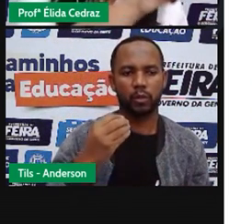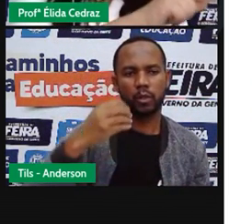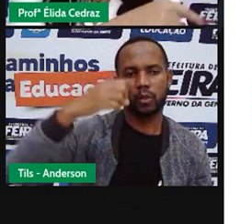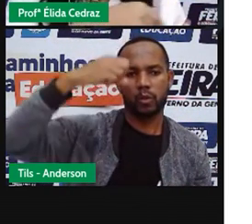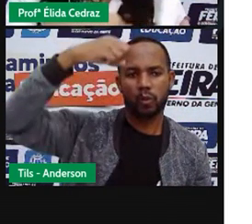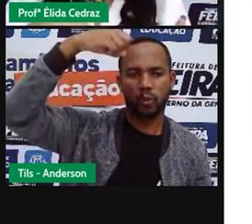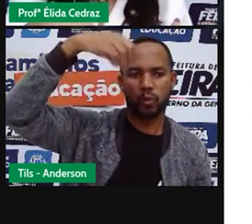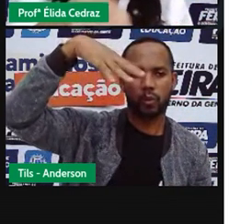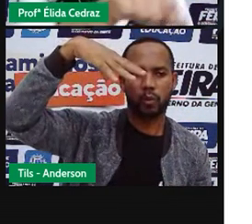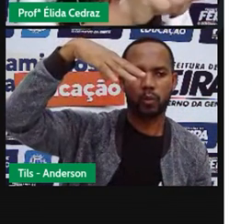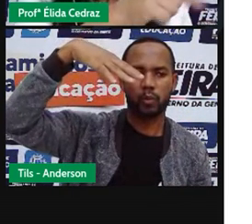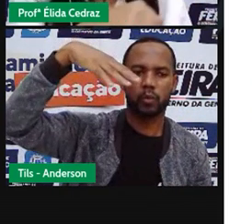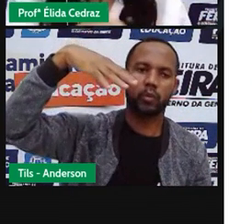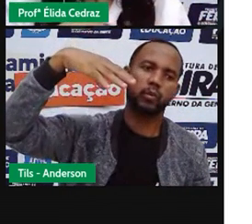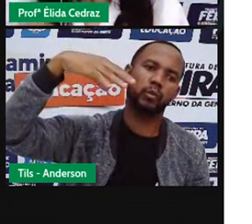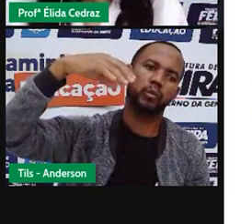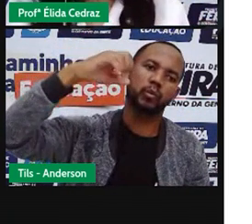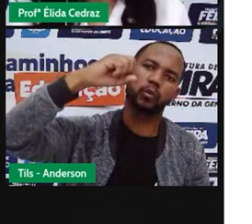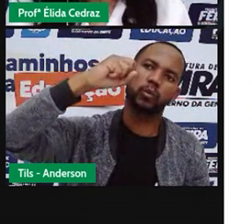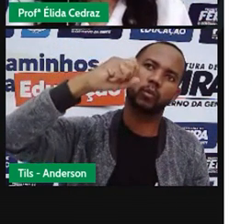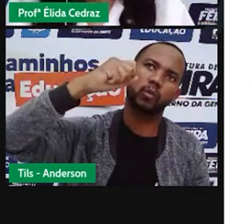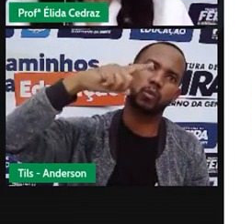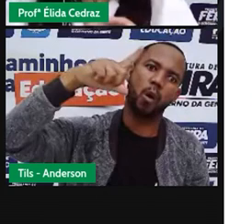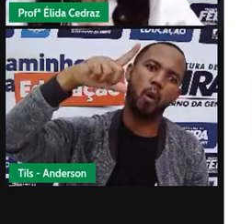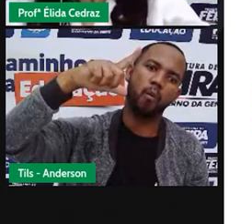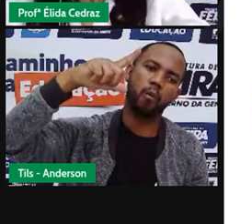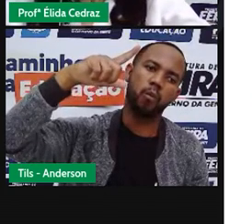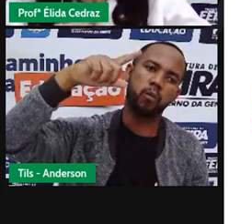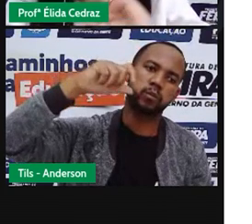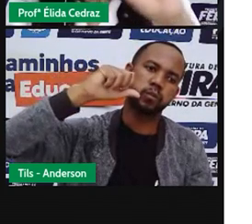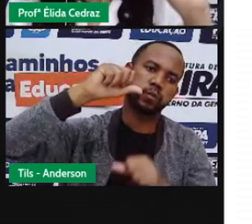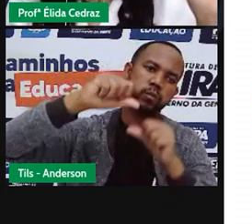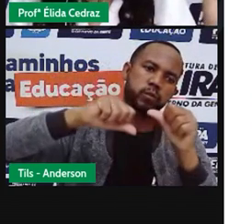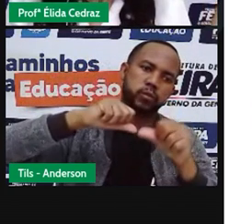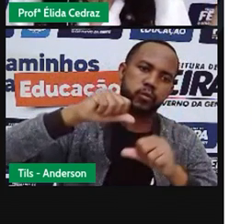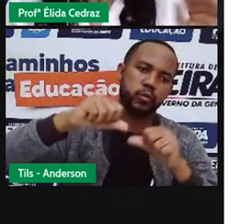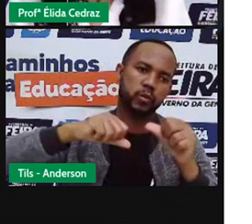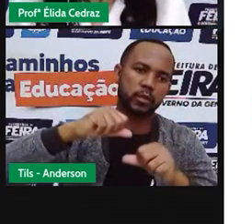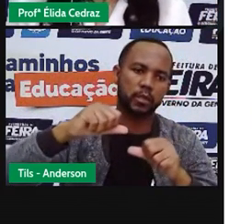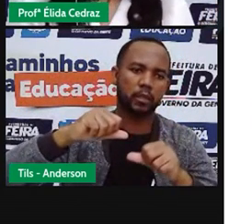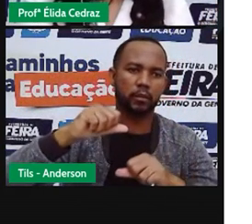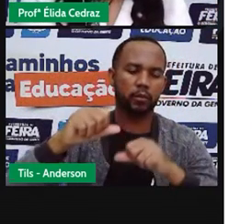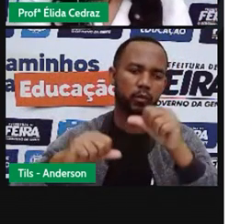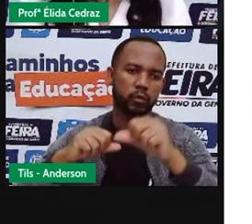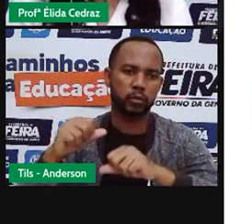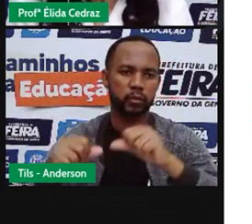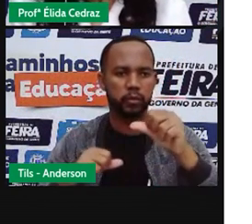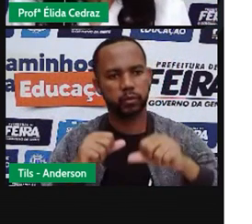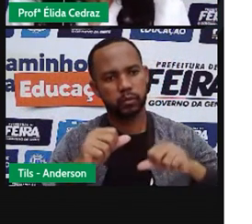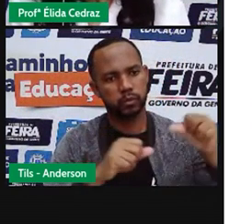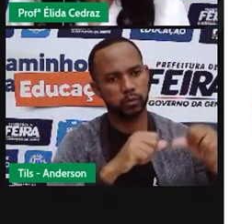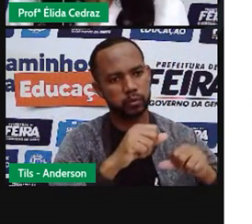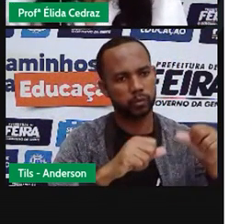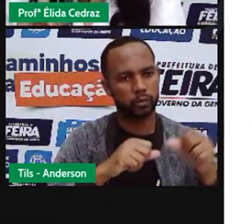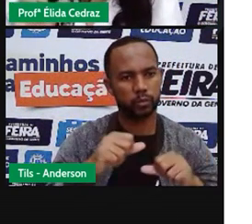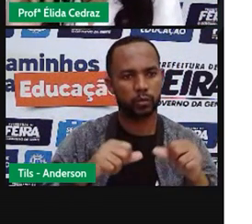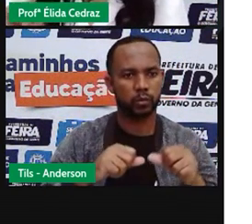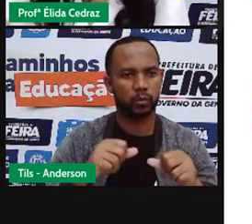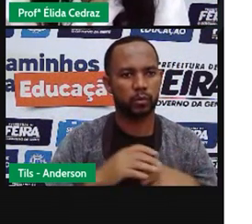sol. Por isso que estava mudando. Porque no movimento aparente do sol, a sombra muda de posição.